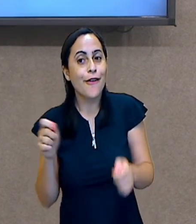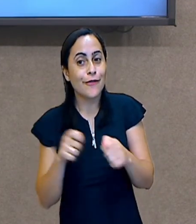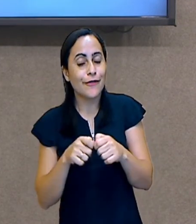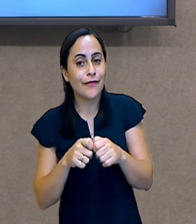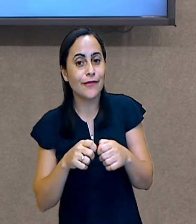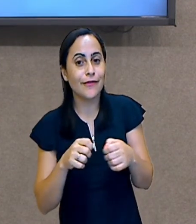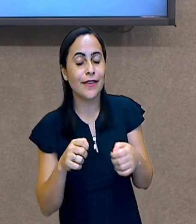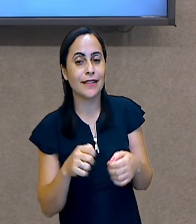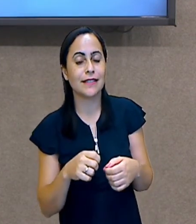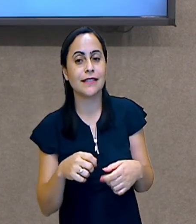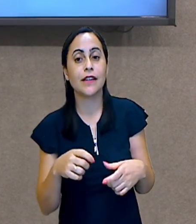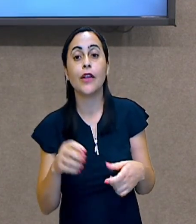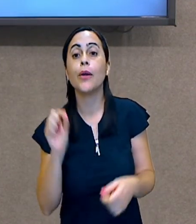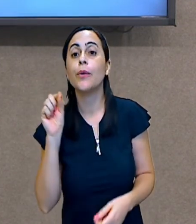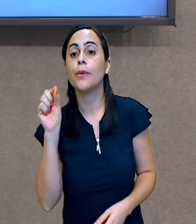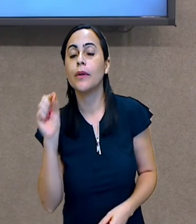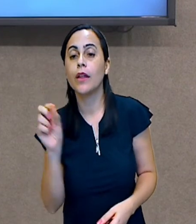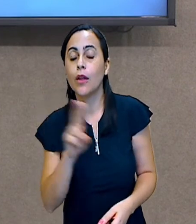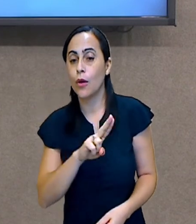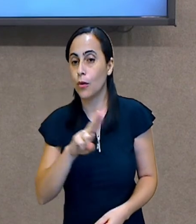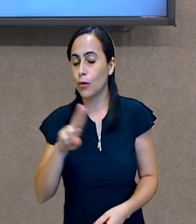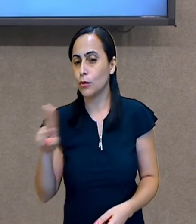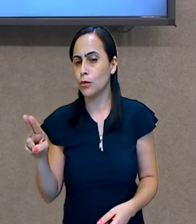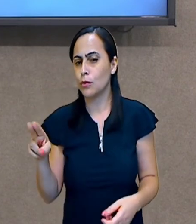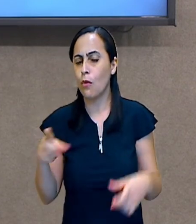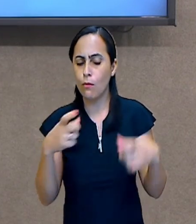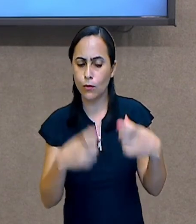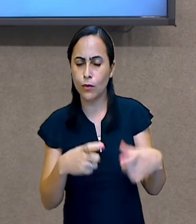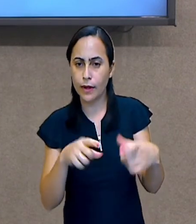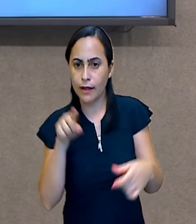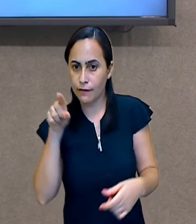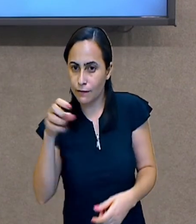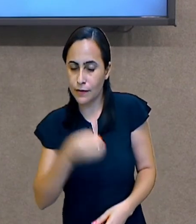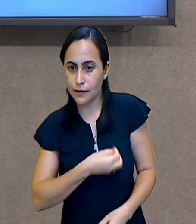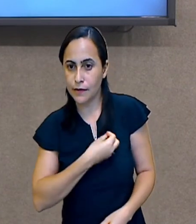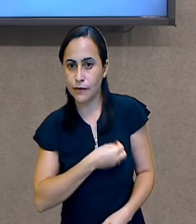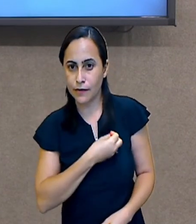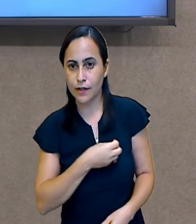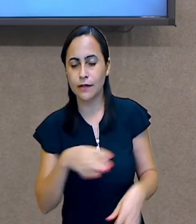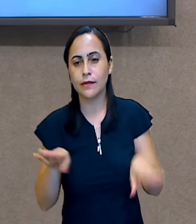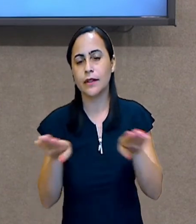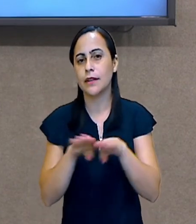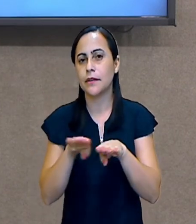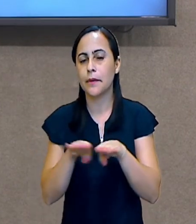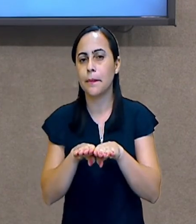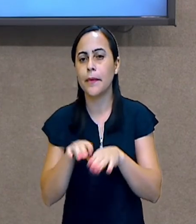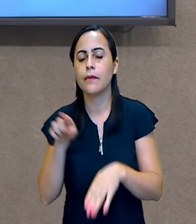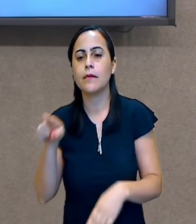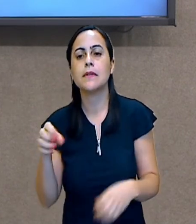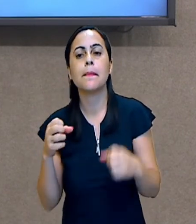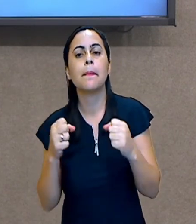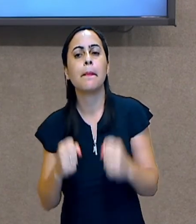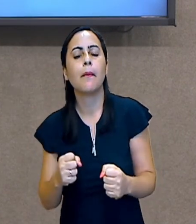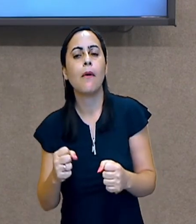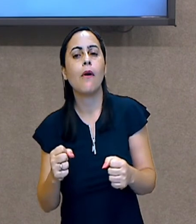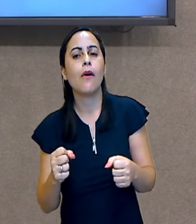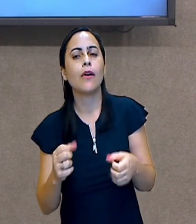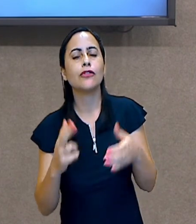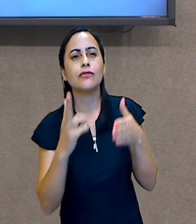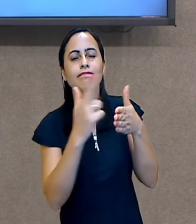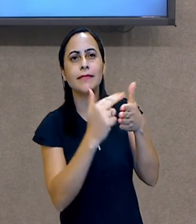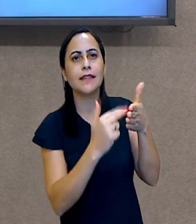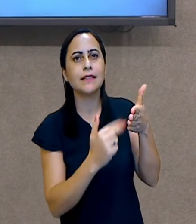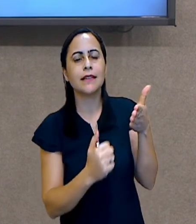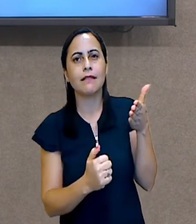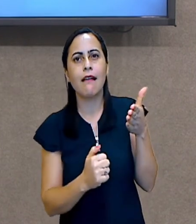importante vocês saberem o nome do bairro que vocês moram. Ah, também vocês podem desenhar o que